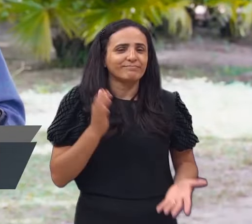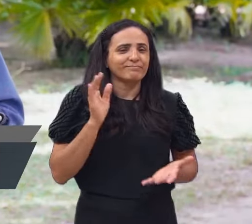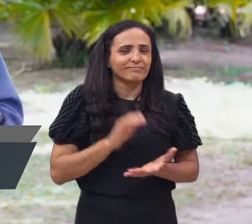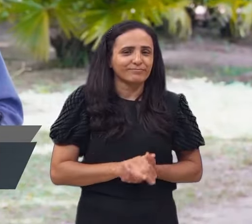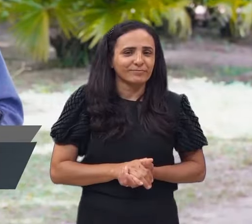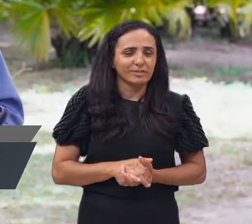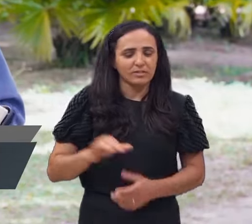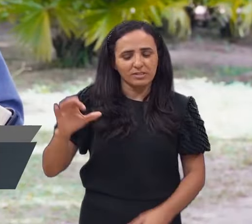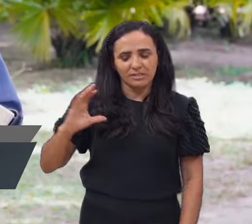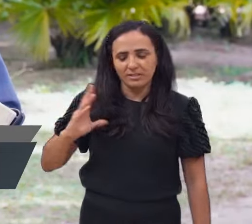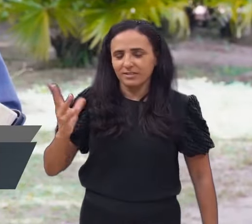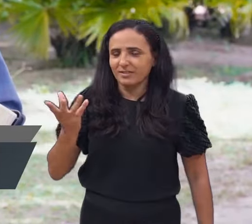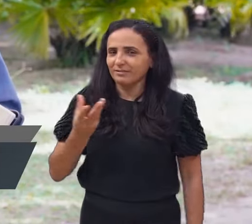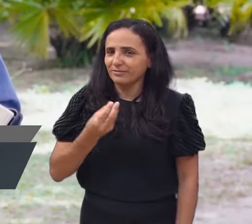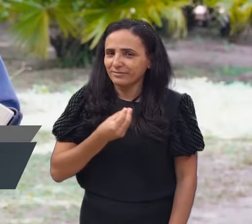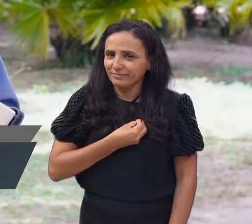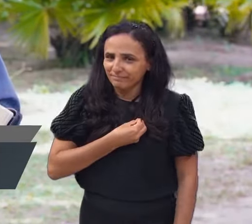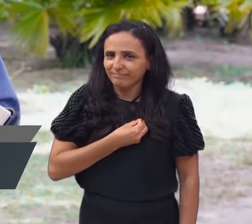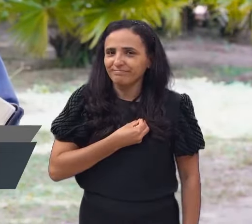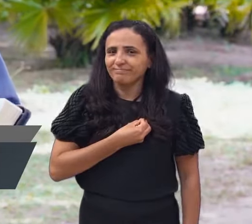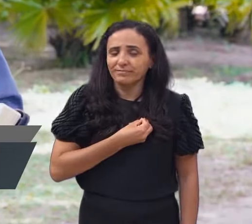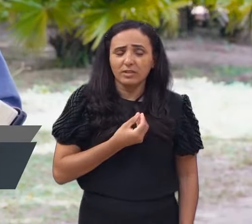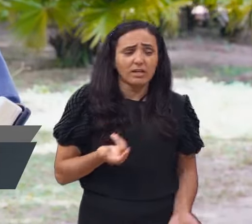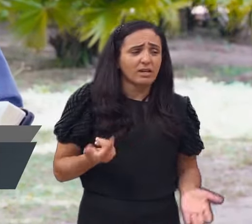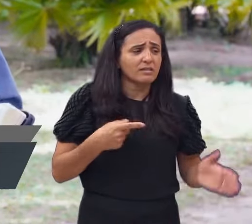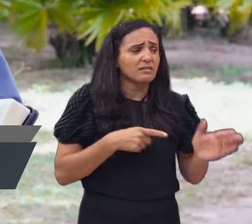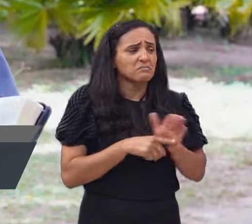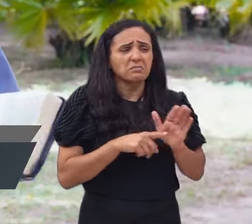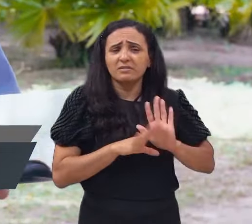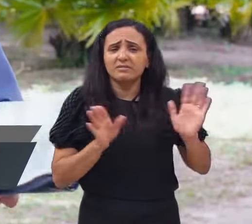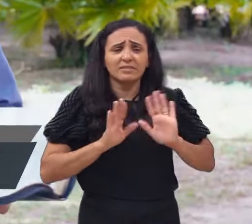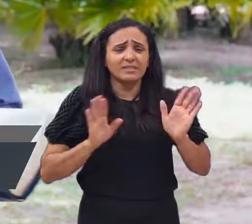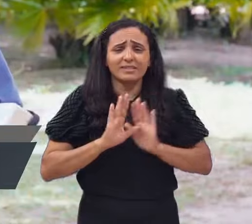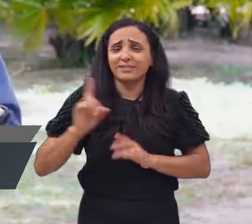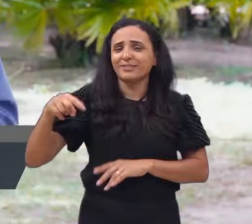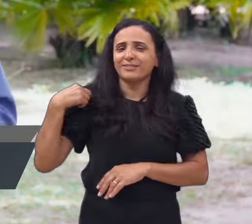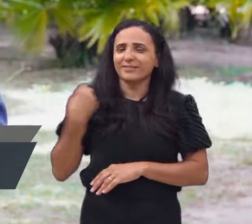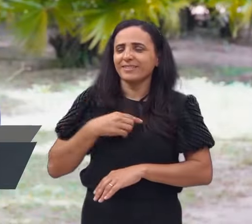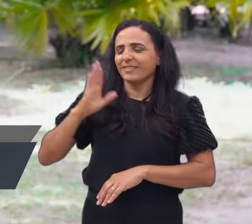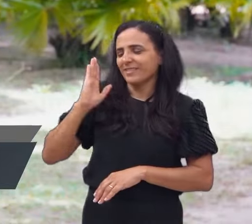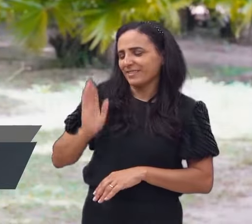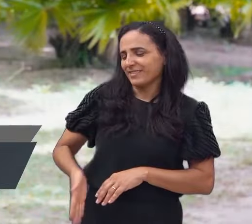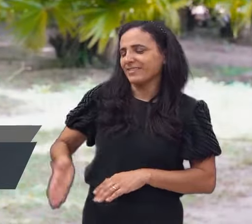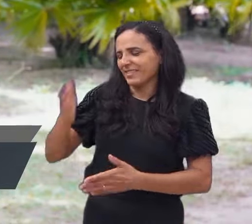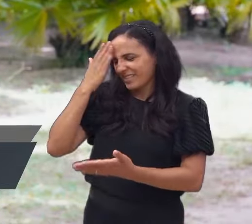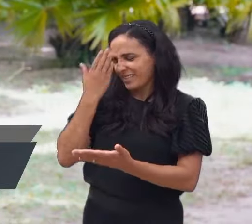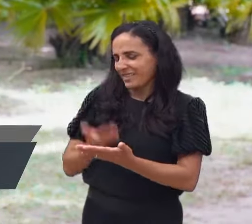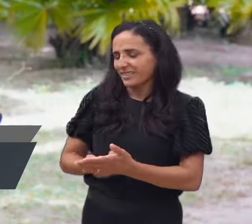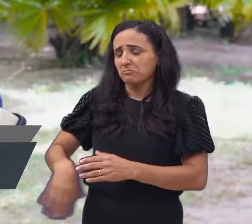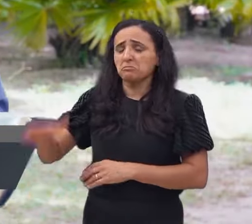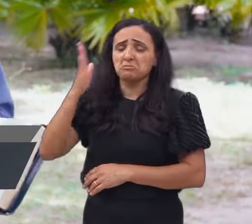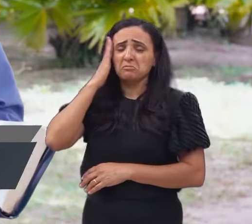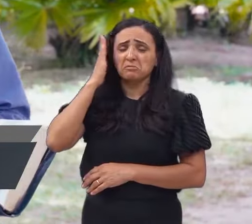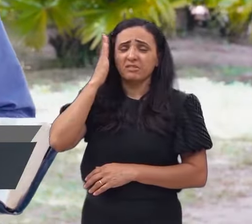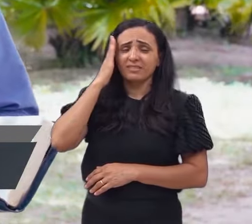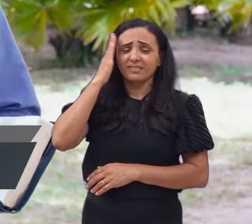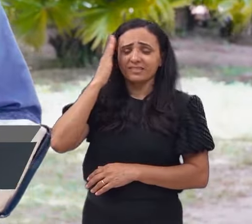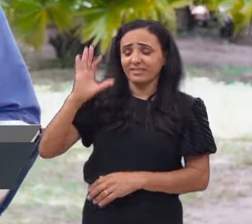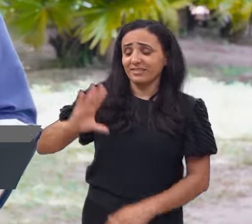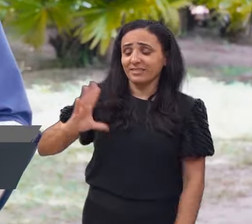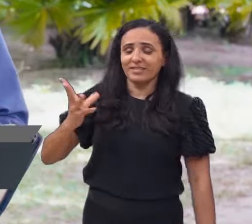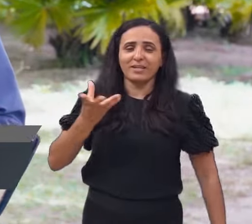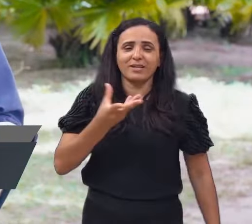possamos temer e procurar tantas questões para achar o significado deste nome. É muito simples de entender